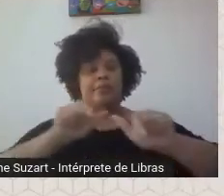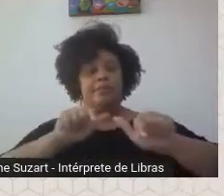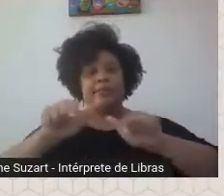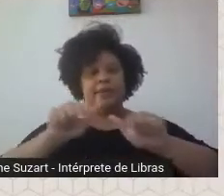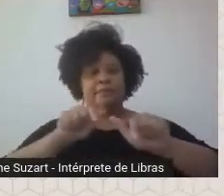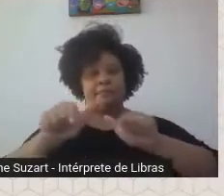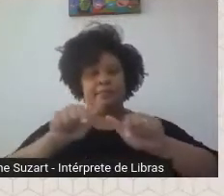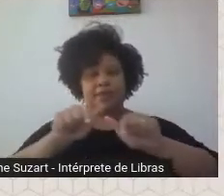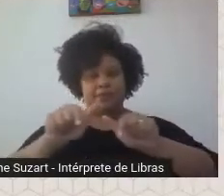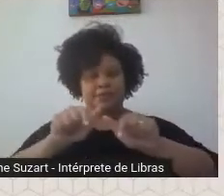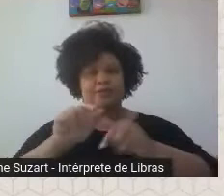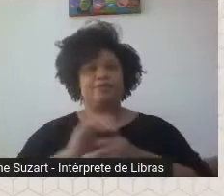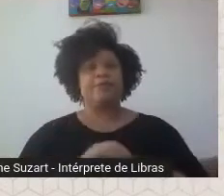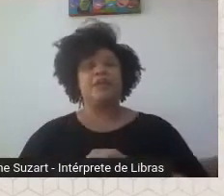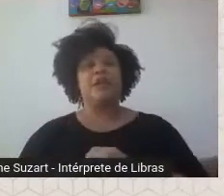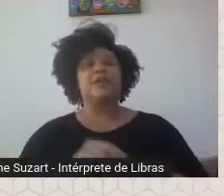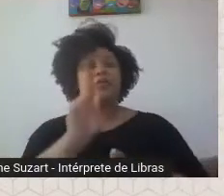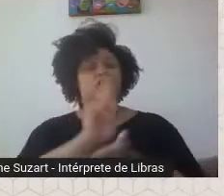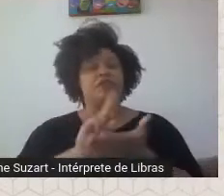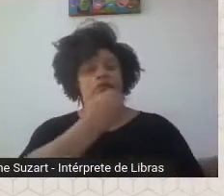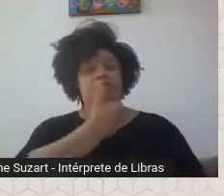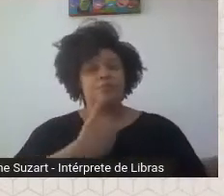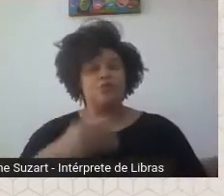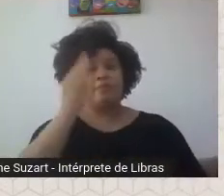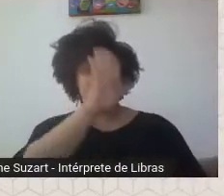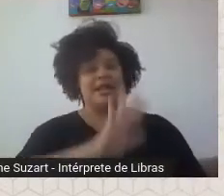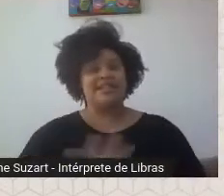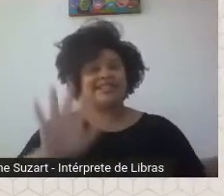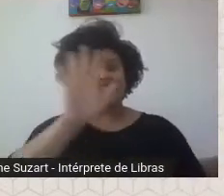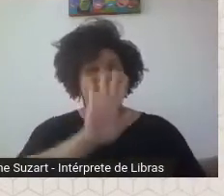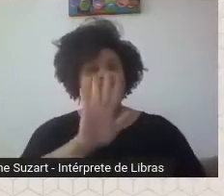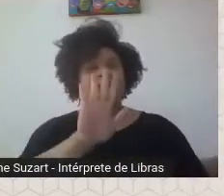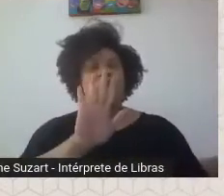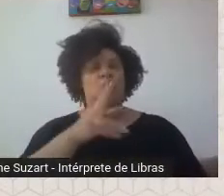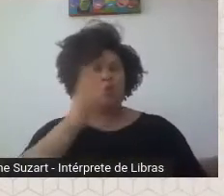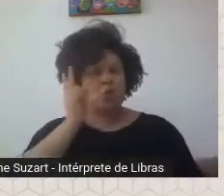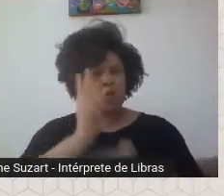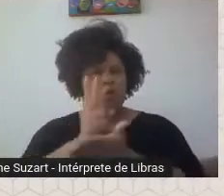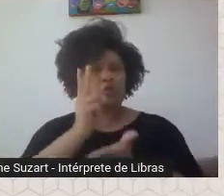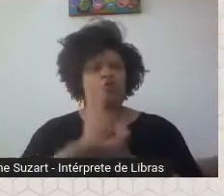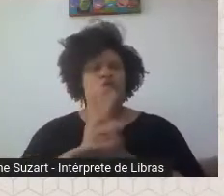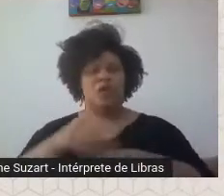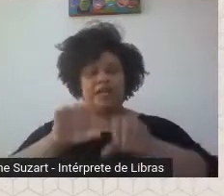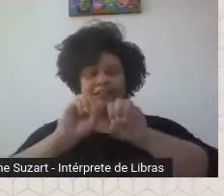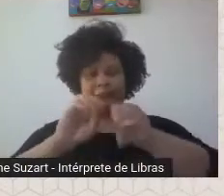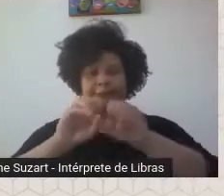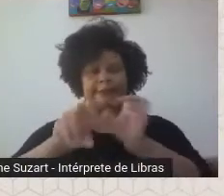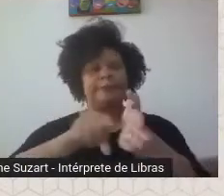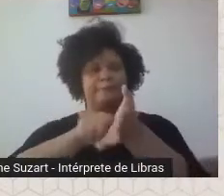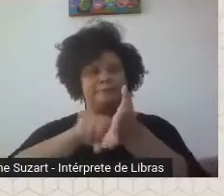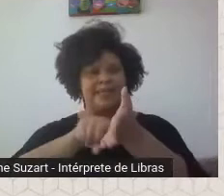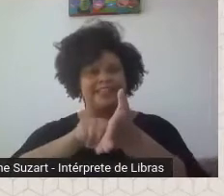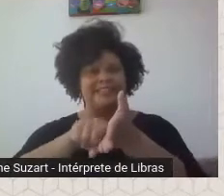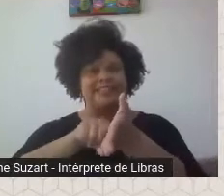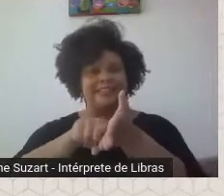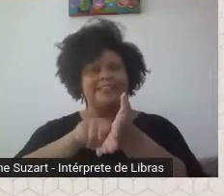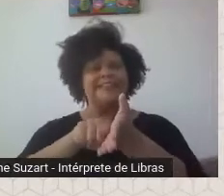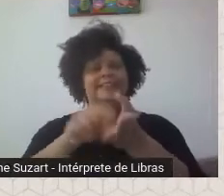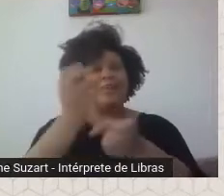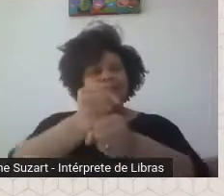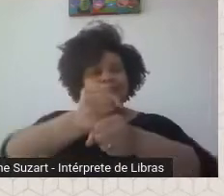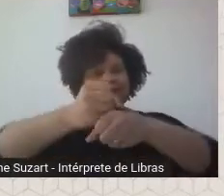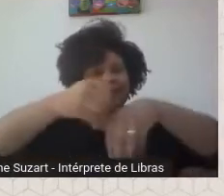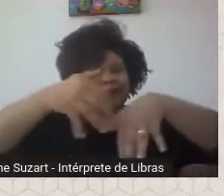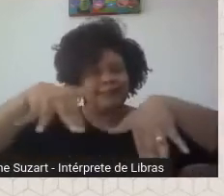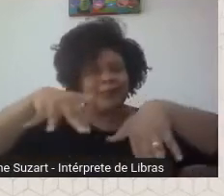pública brasileira continua fazendo ensino, pesquisa e extensão da melhor qualidade. Apesar dos tempos difíceis, mas hoje